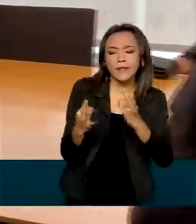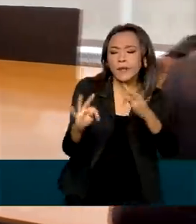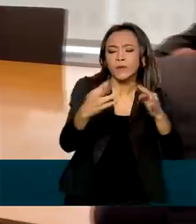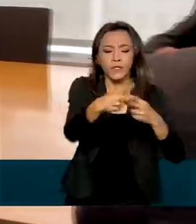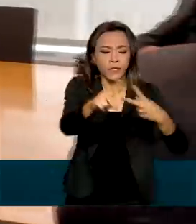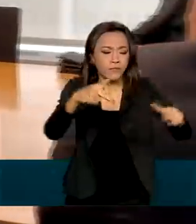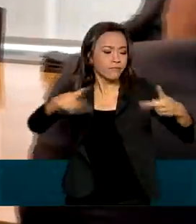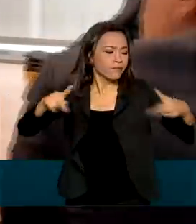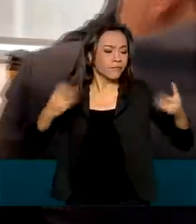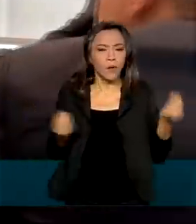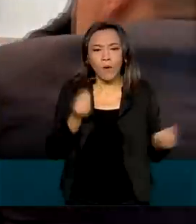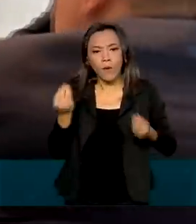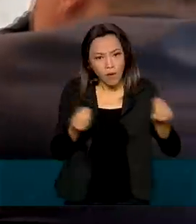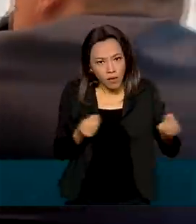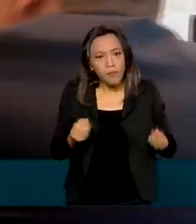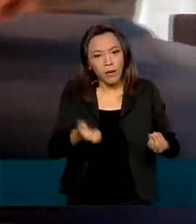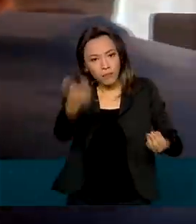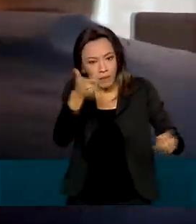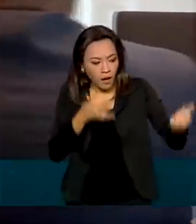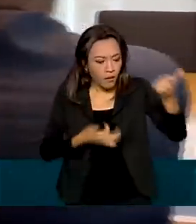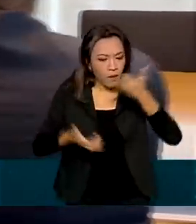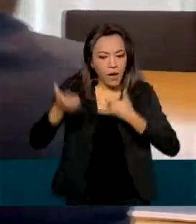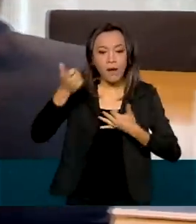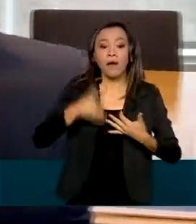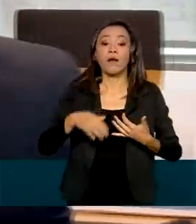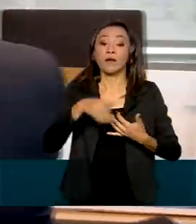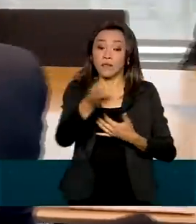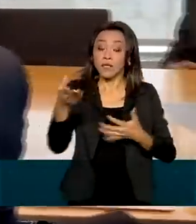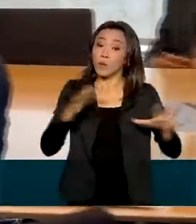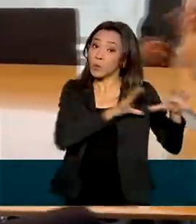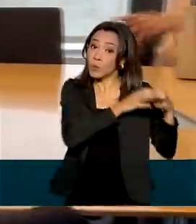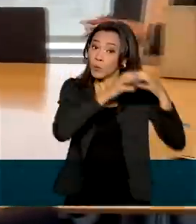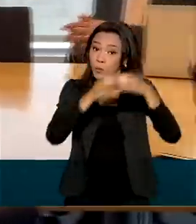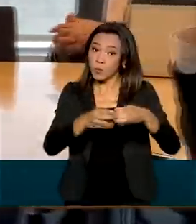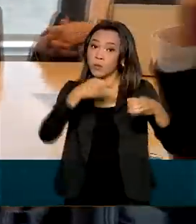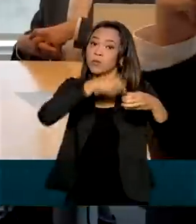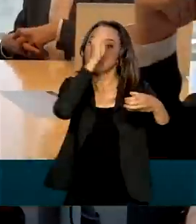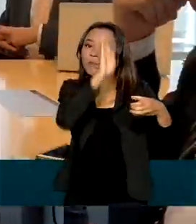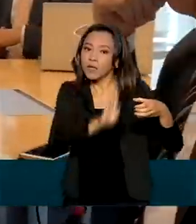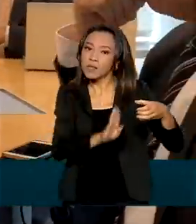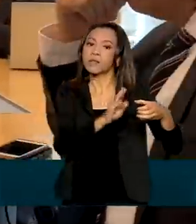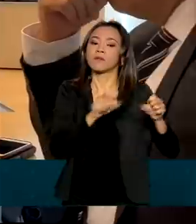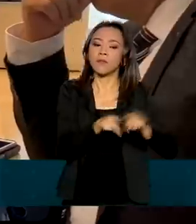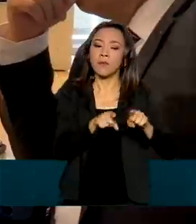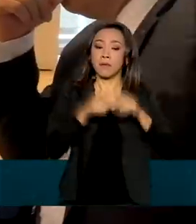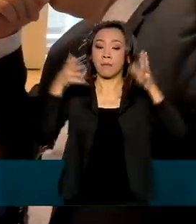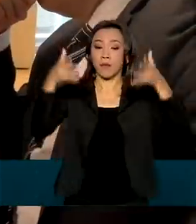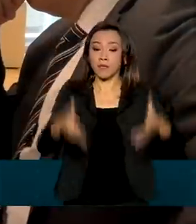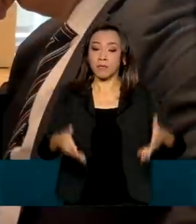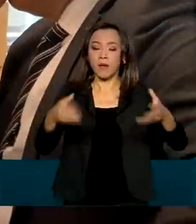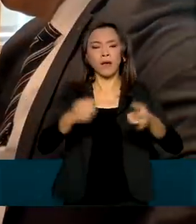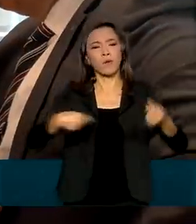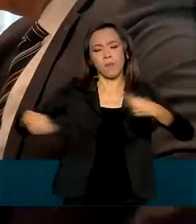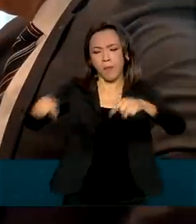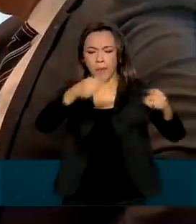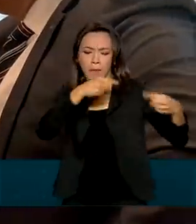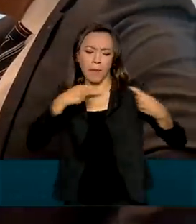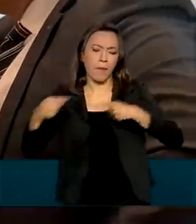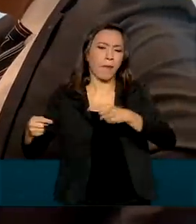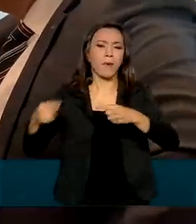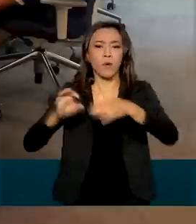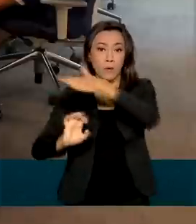elas no setor. Fábio Faria e integrantes da missão brasileira participaram ainda de uma mesa redonda com investidores para